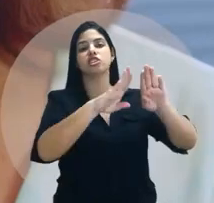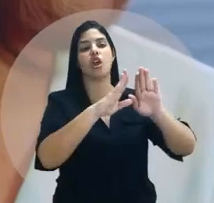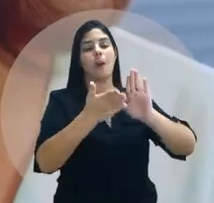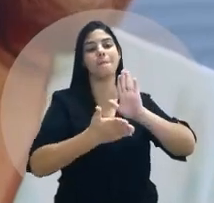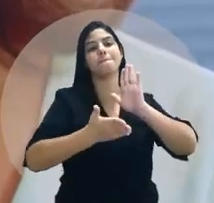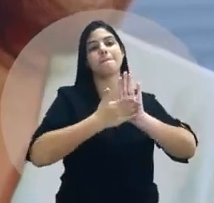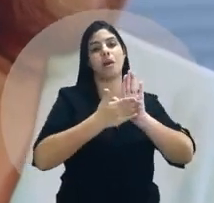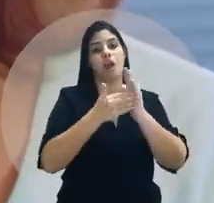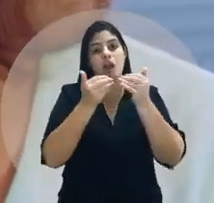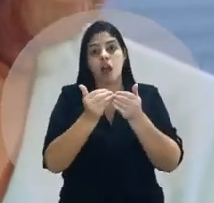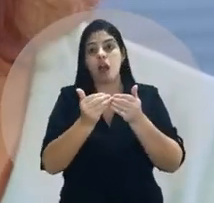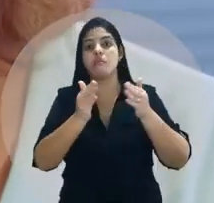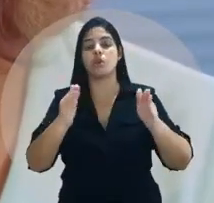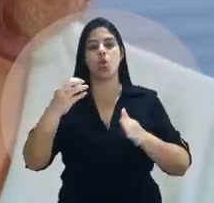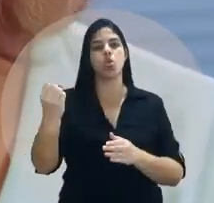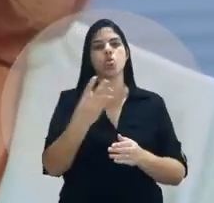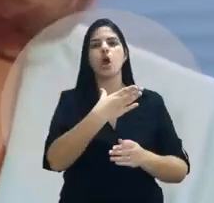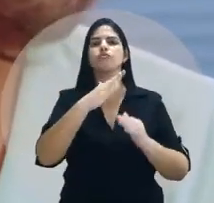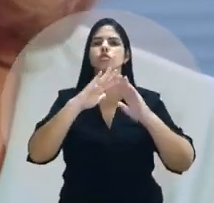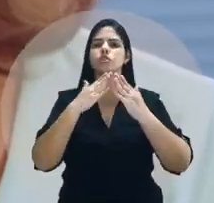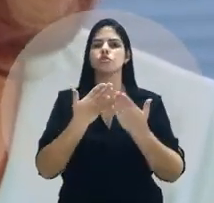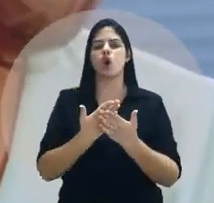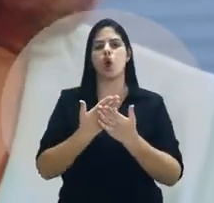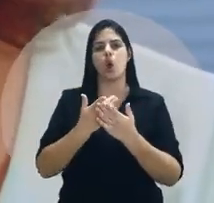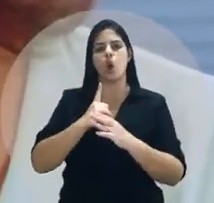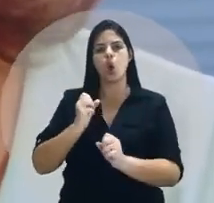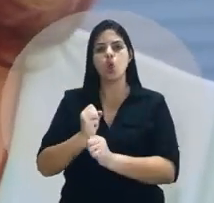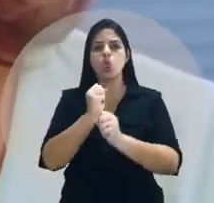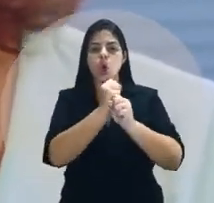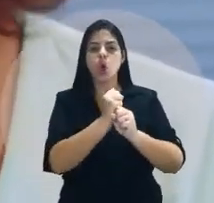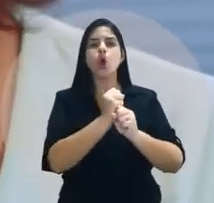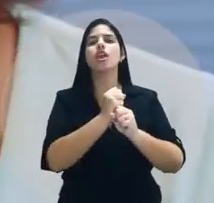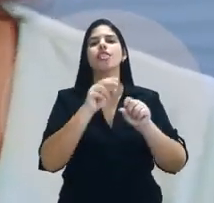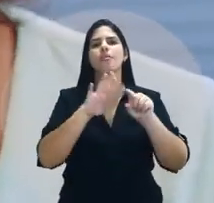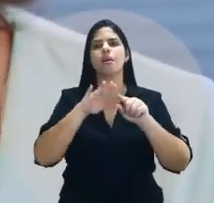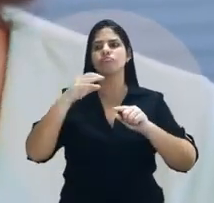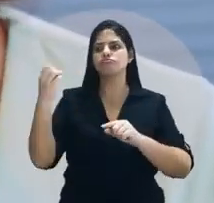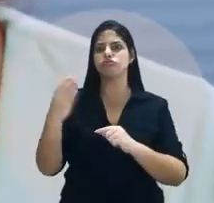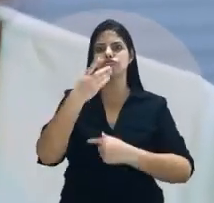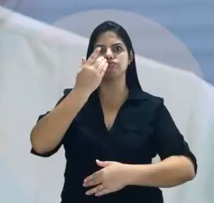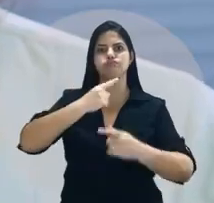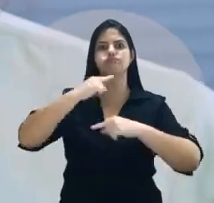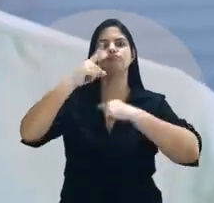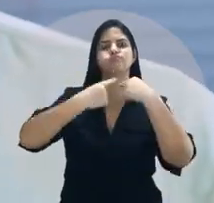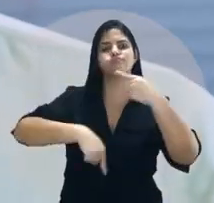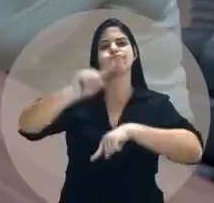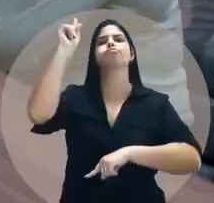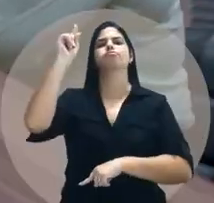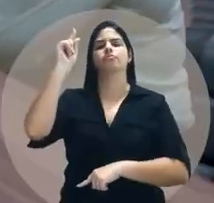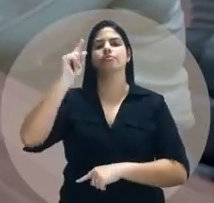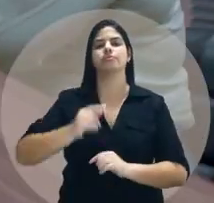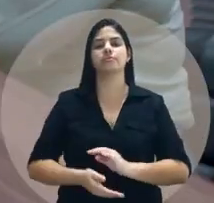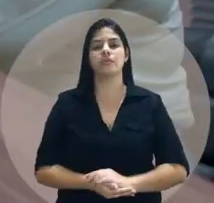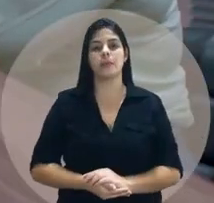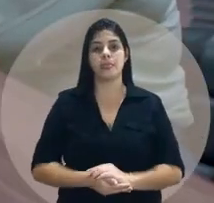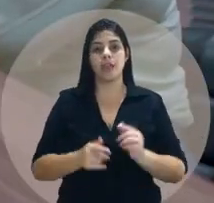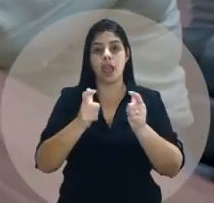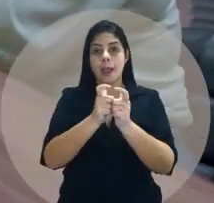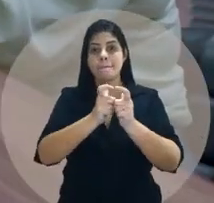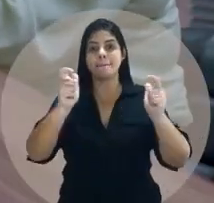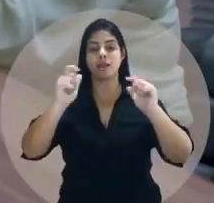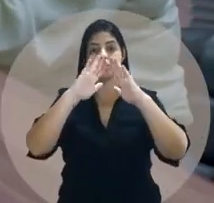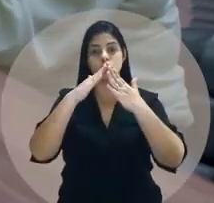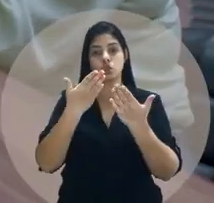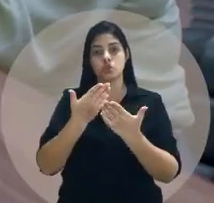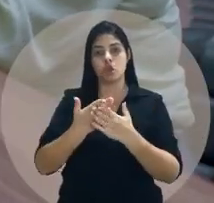propósito é abrir novas escolas, construindo uma nova era para a educação no Estado de Mato Grosso. Vamos ampliar